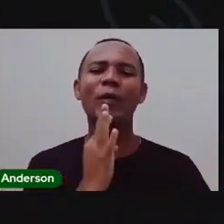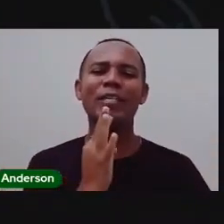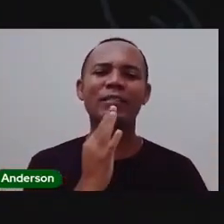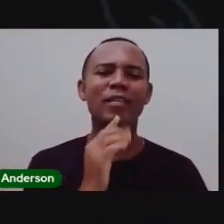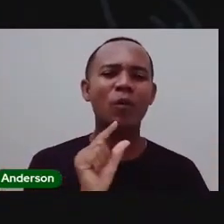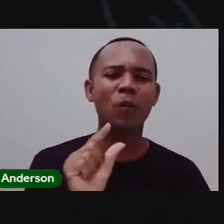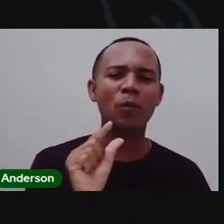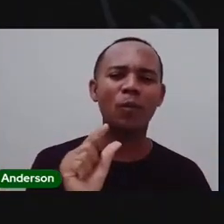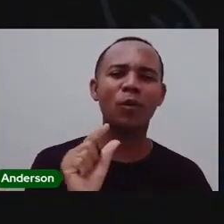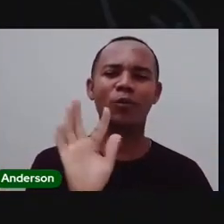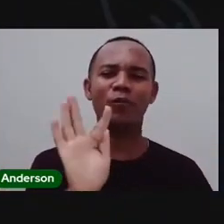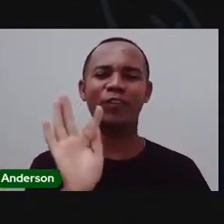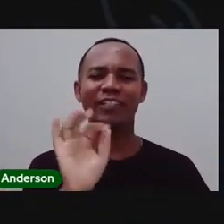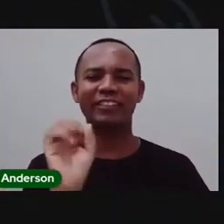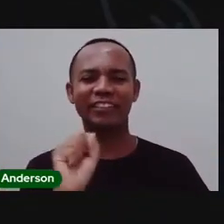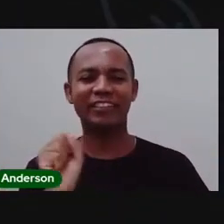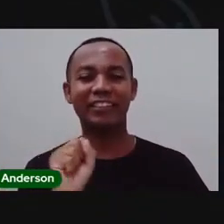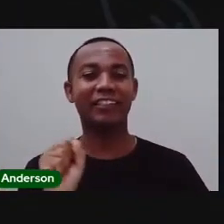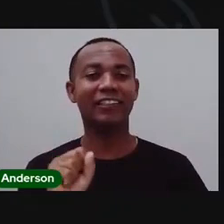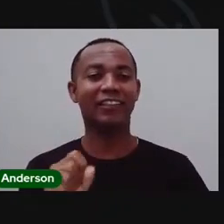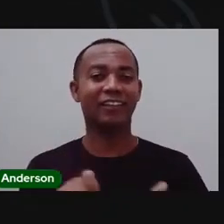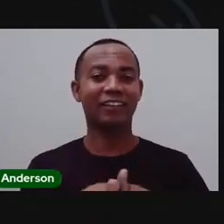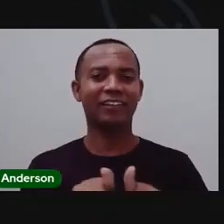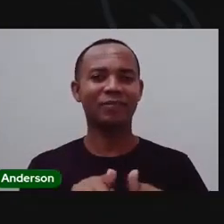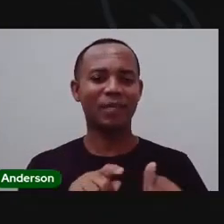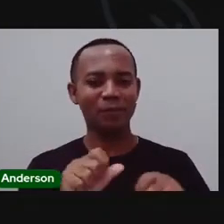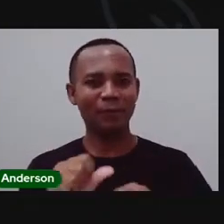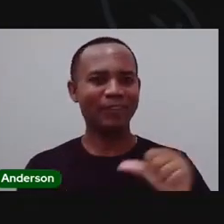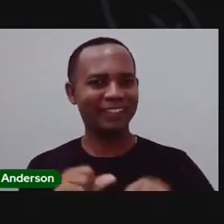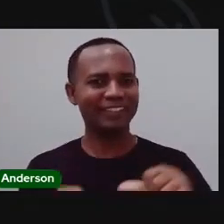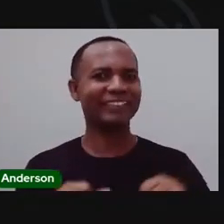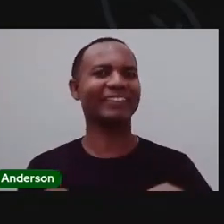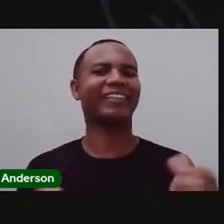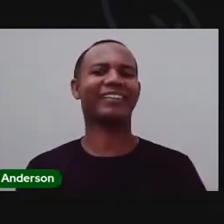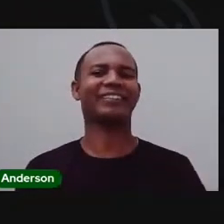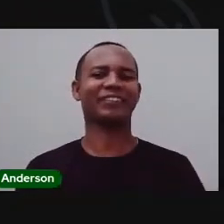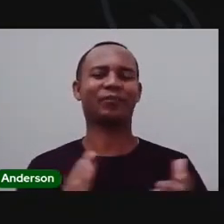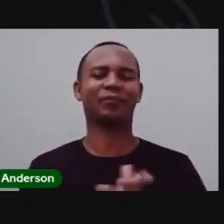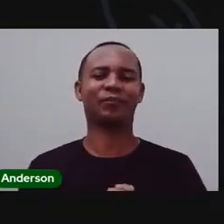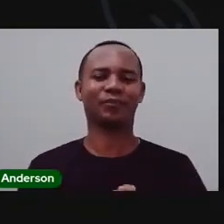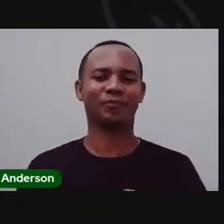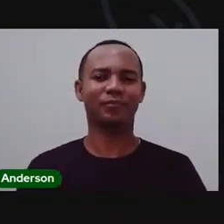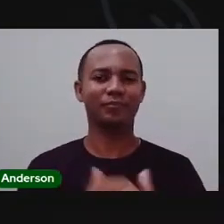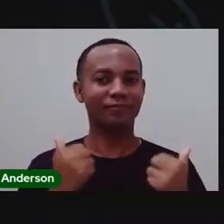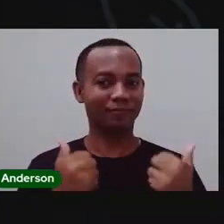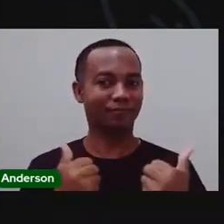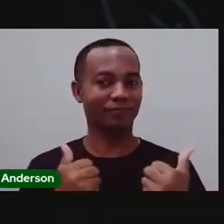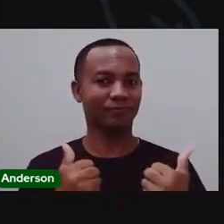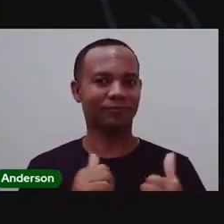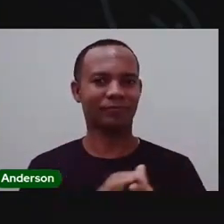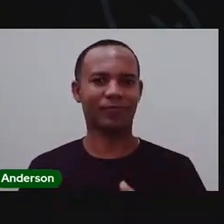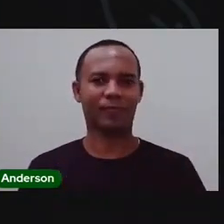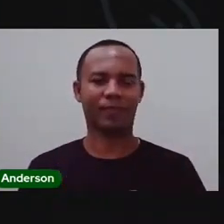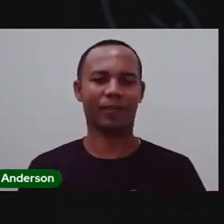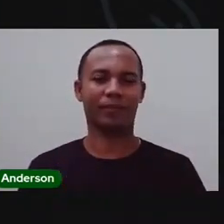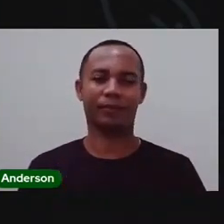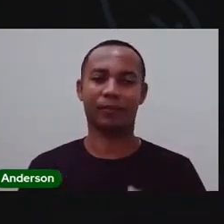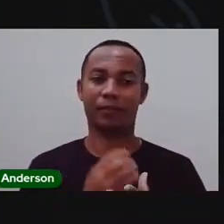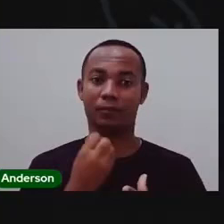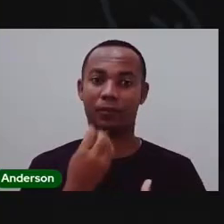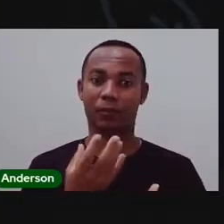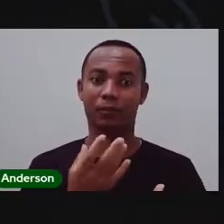pouco mais sobre Feira de Santana e sobre essas mudanças e transformações. Tá? Vamos lá, então? Bom,